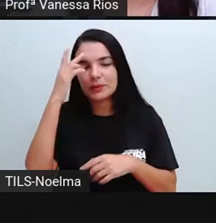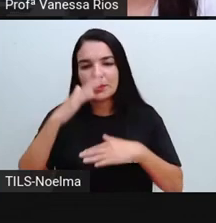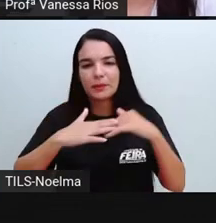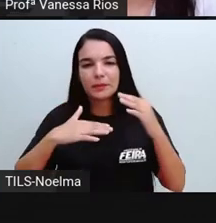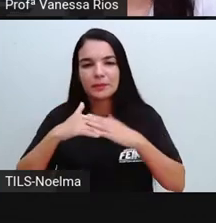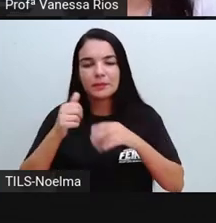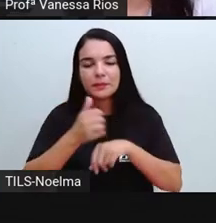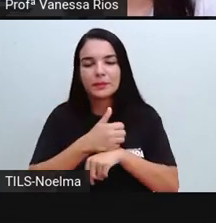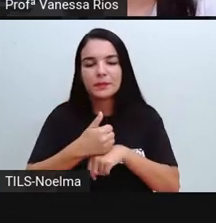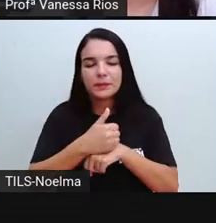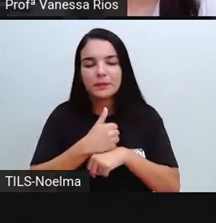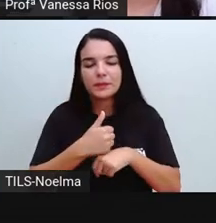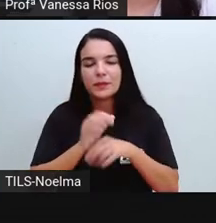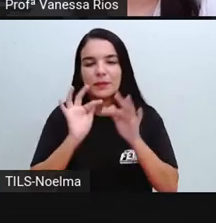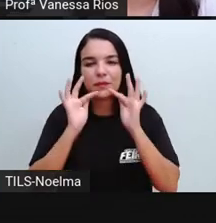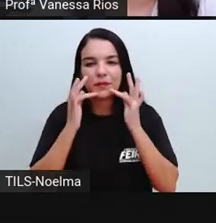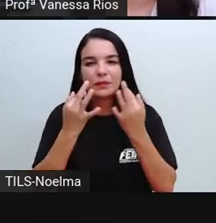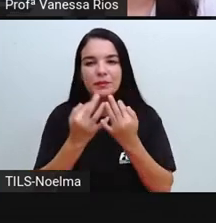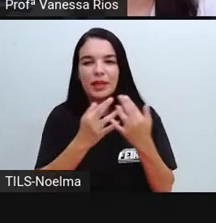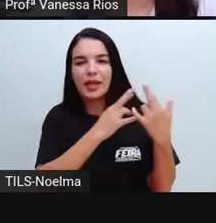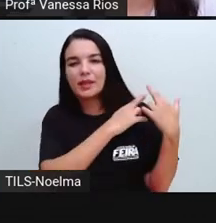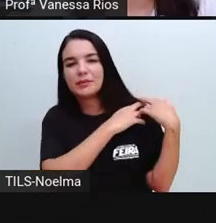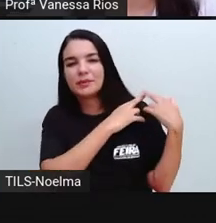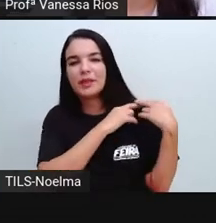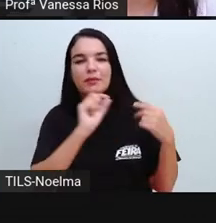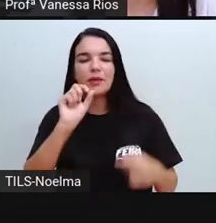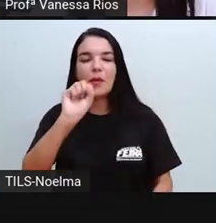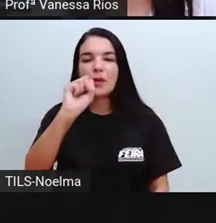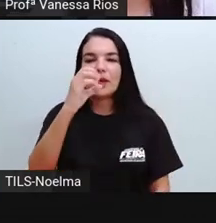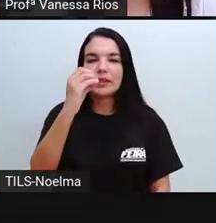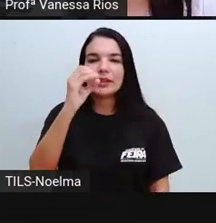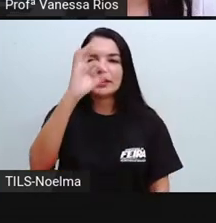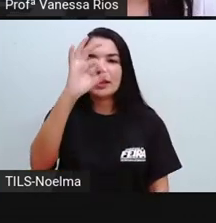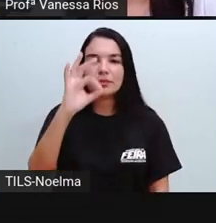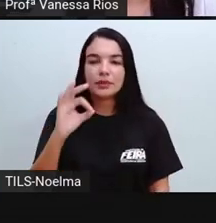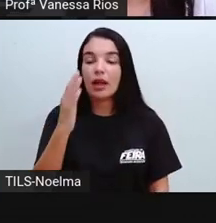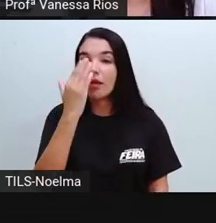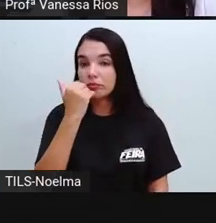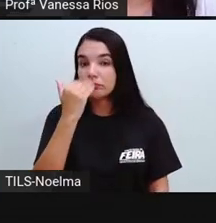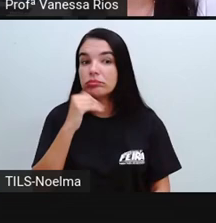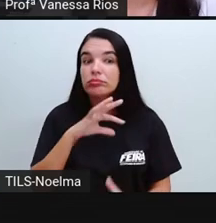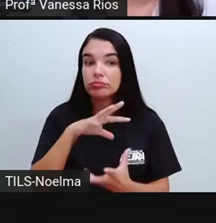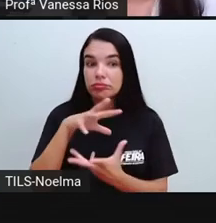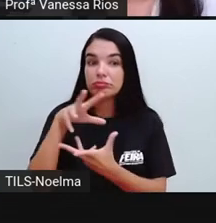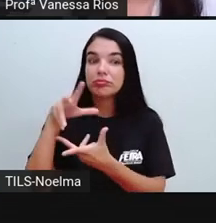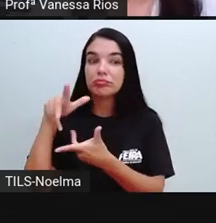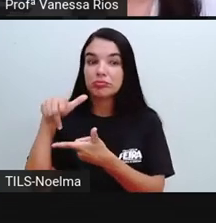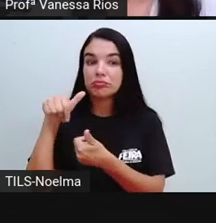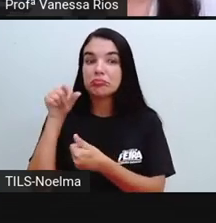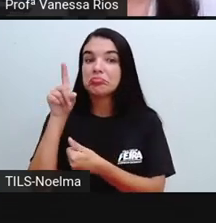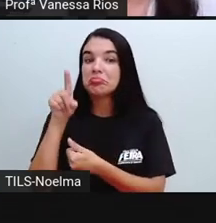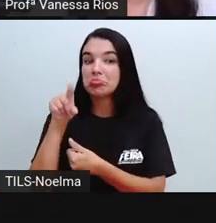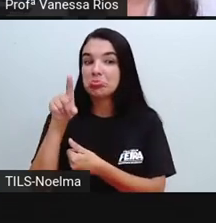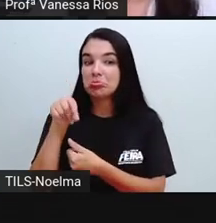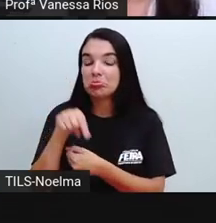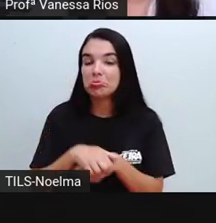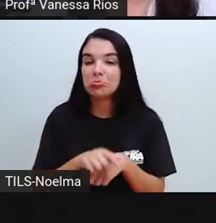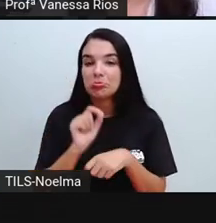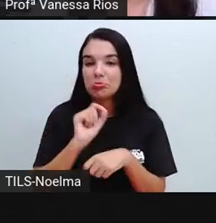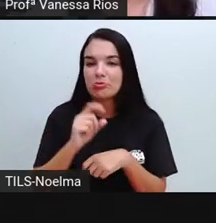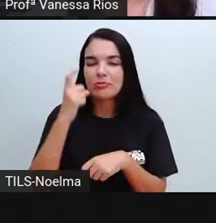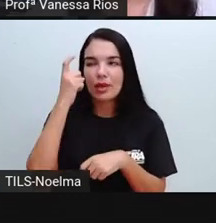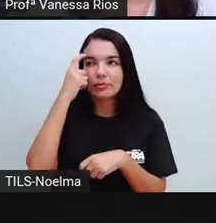familiares, né, responsáveis aí por 80% da comida do mundo, pensando aí que são